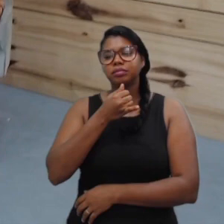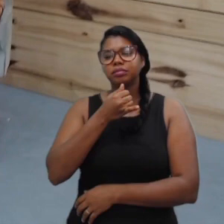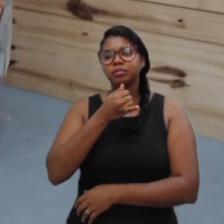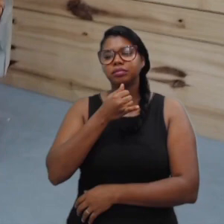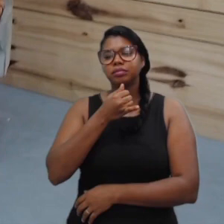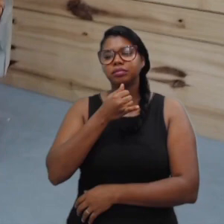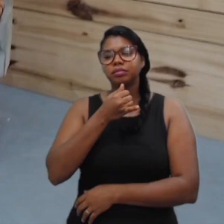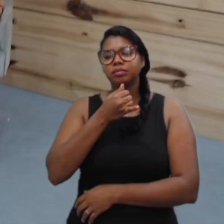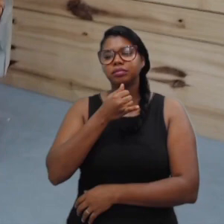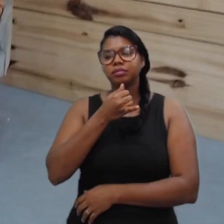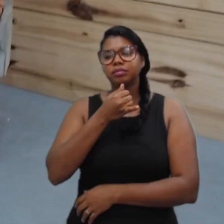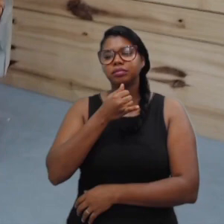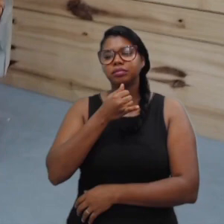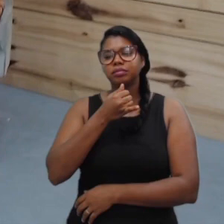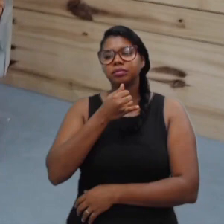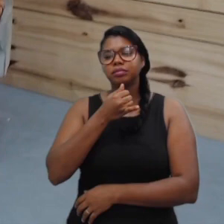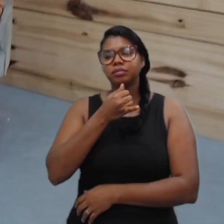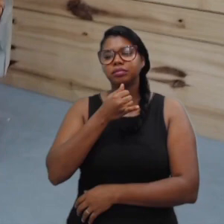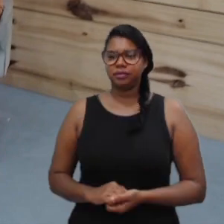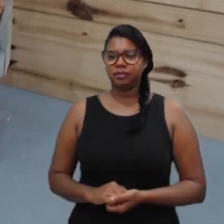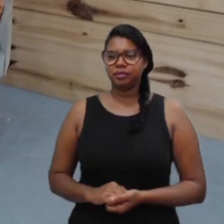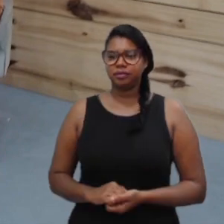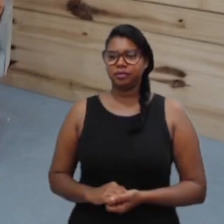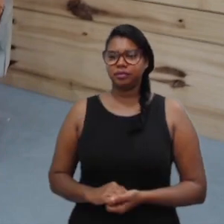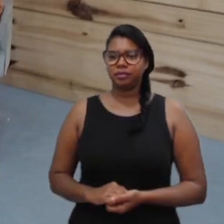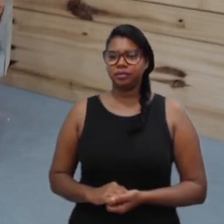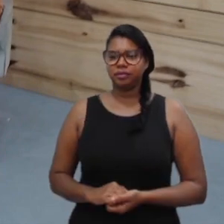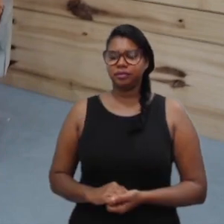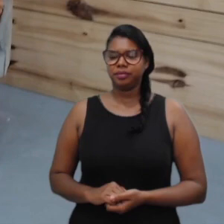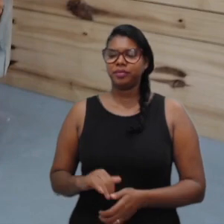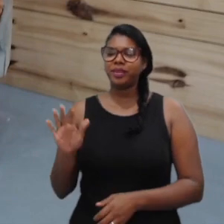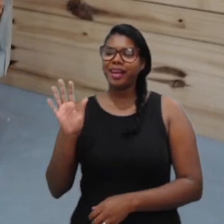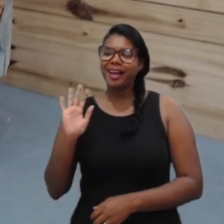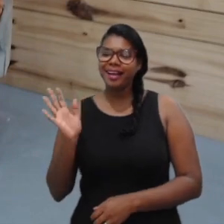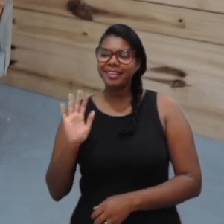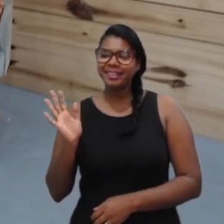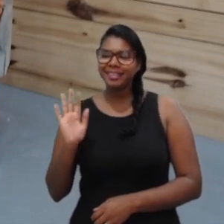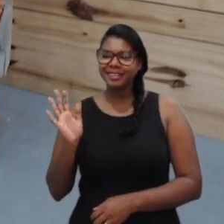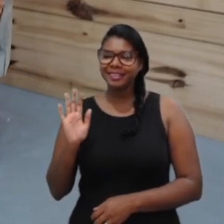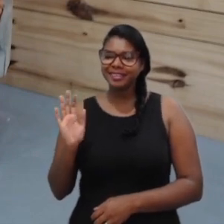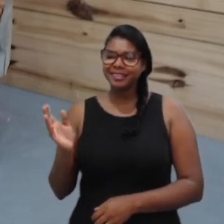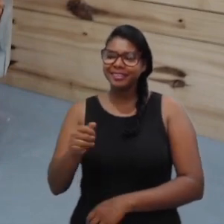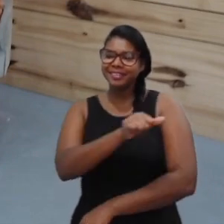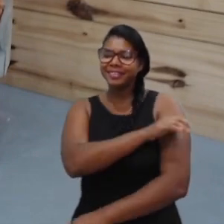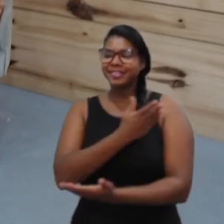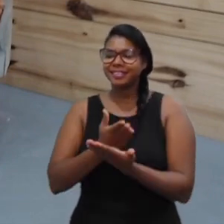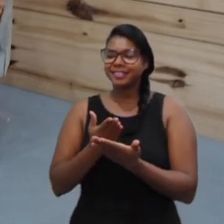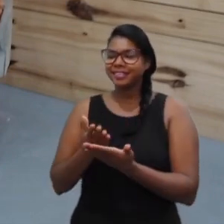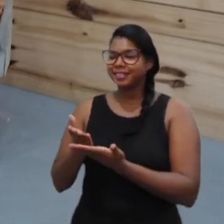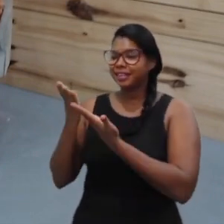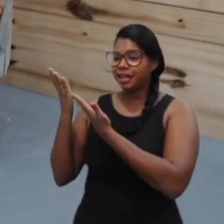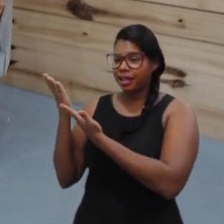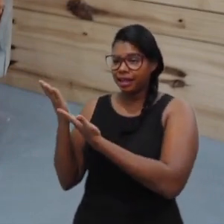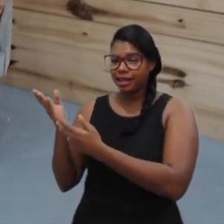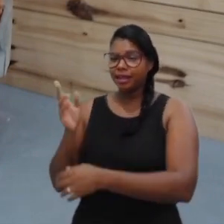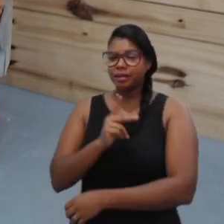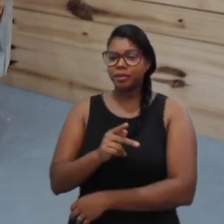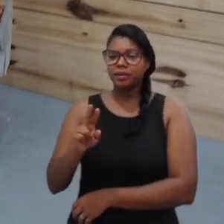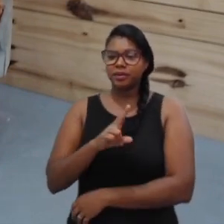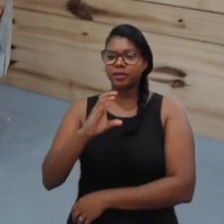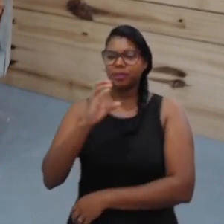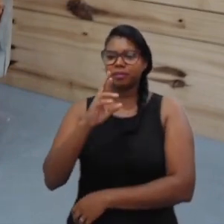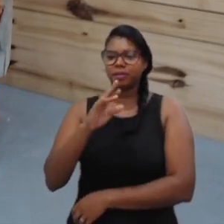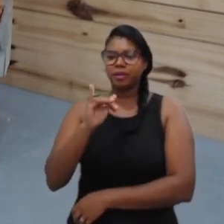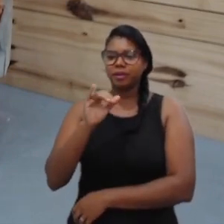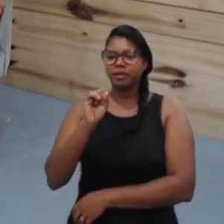direito da tela, há uma janela de libras. Olá, navegantes. Eu sou a professora Cristiane Oliveira.